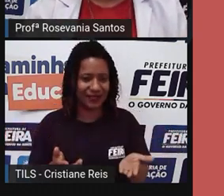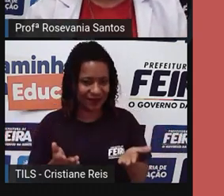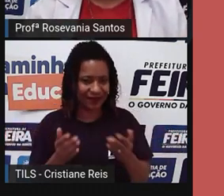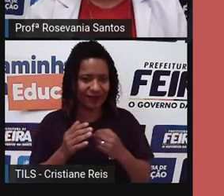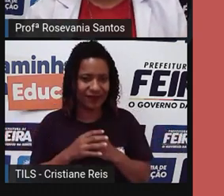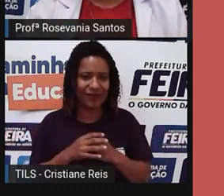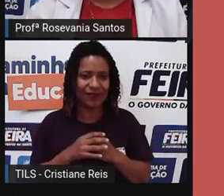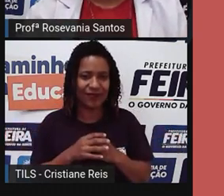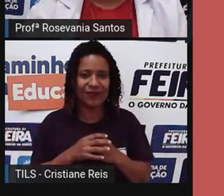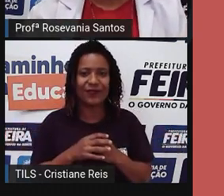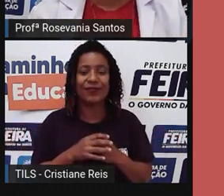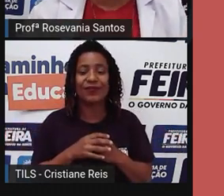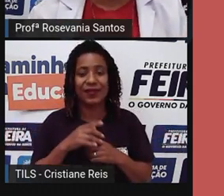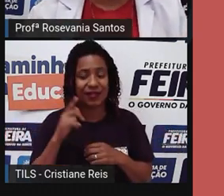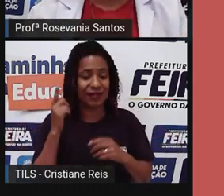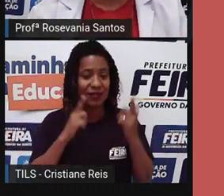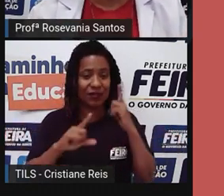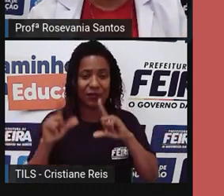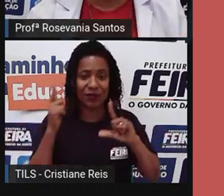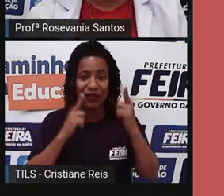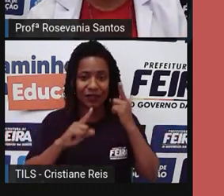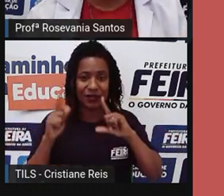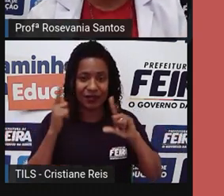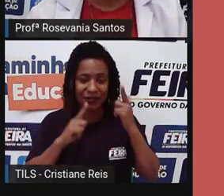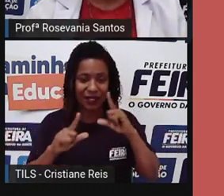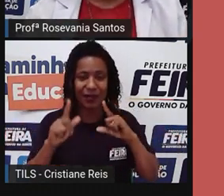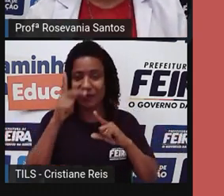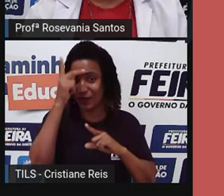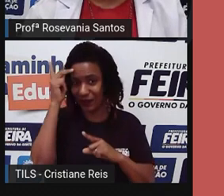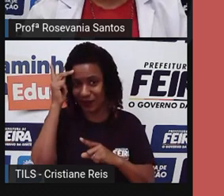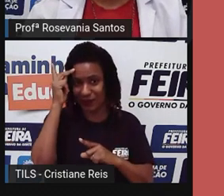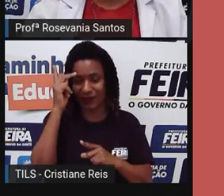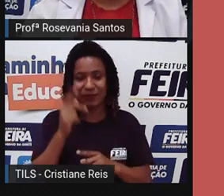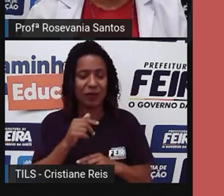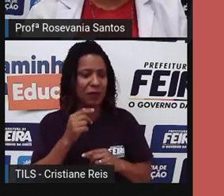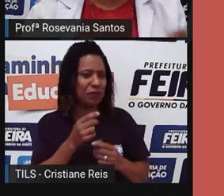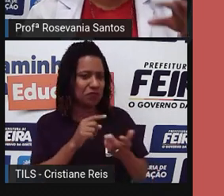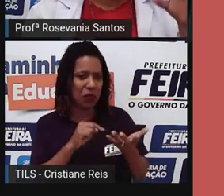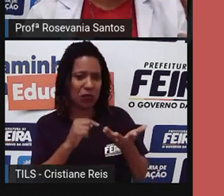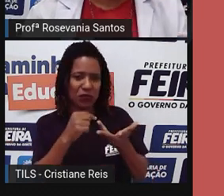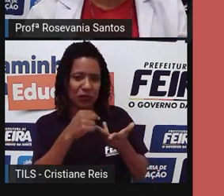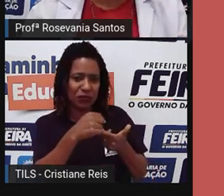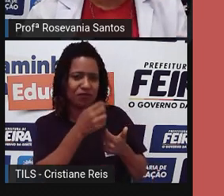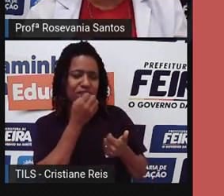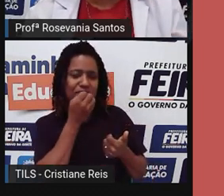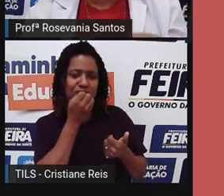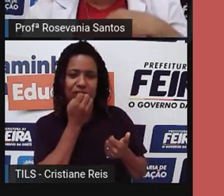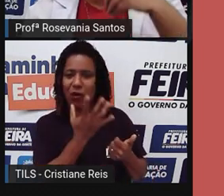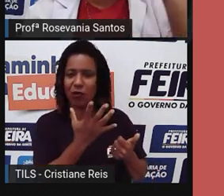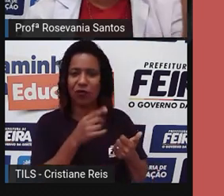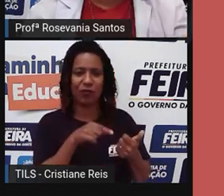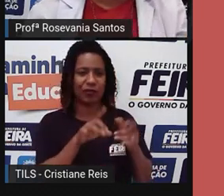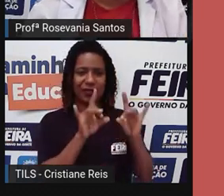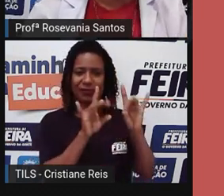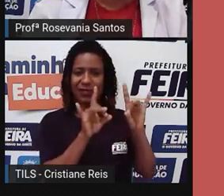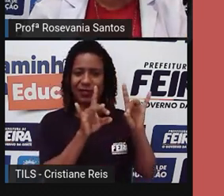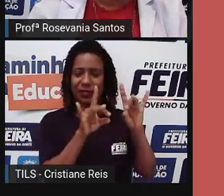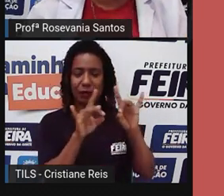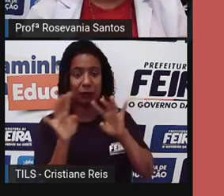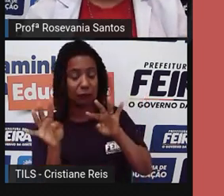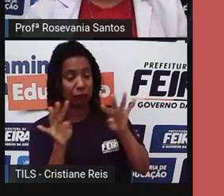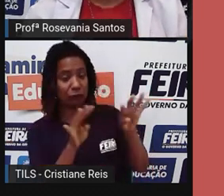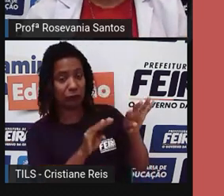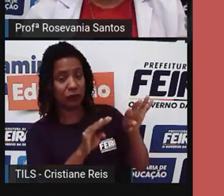você vai conquistar os consumidores. Então, a concorrência é você querer estar sempre no topo, você querer estar